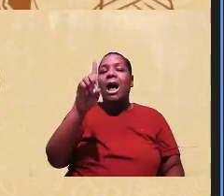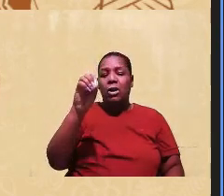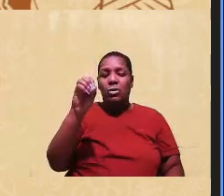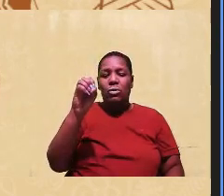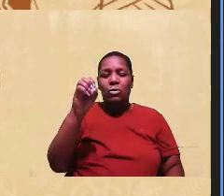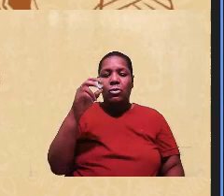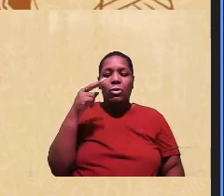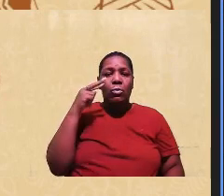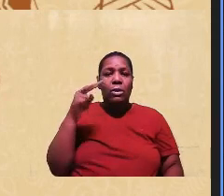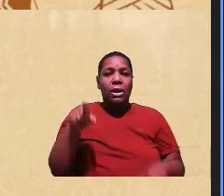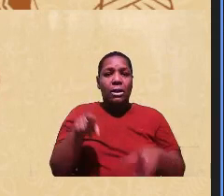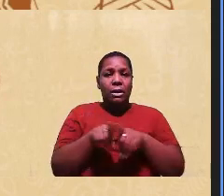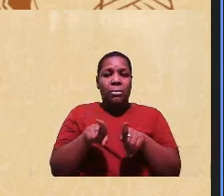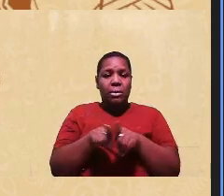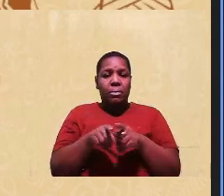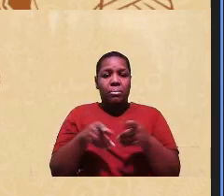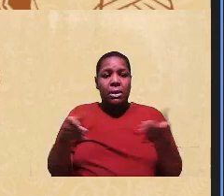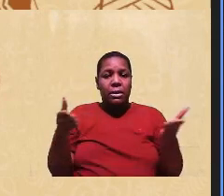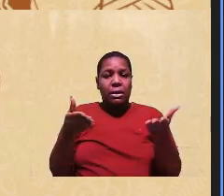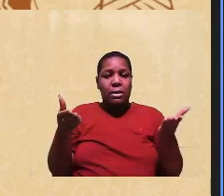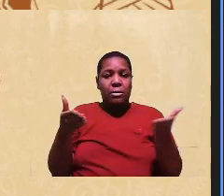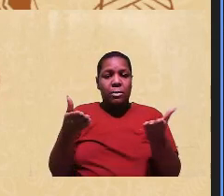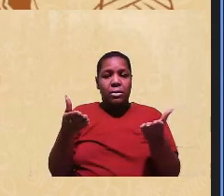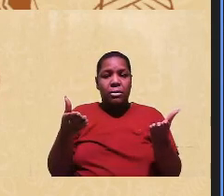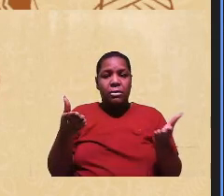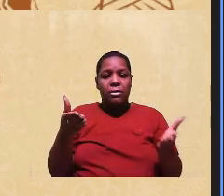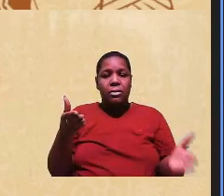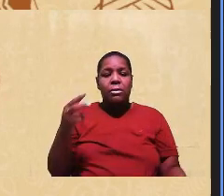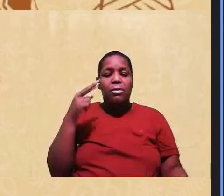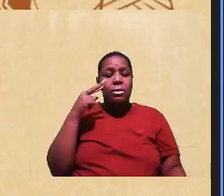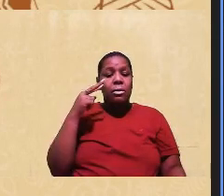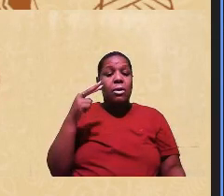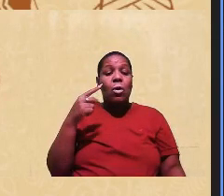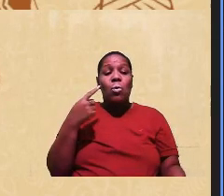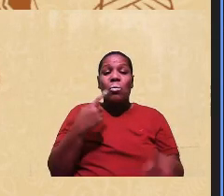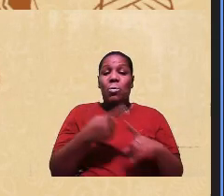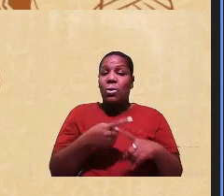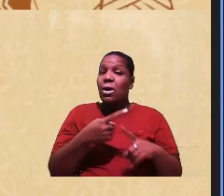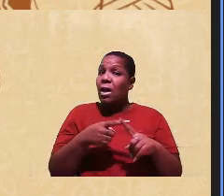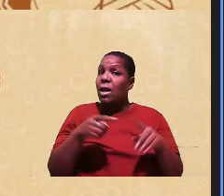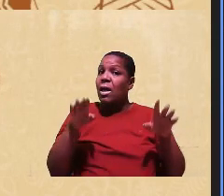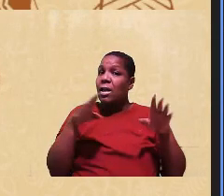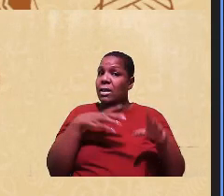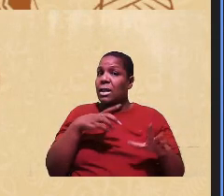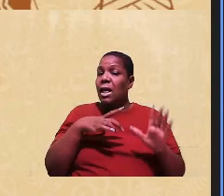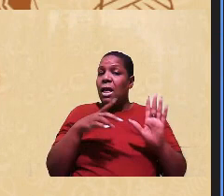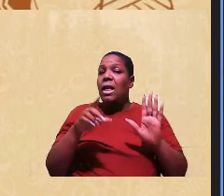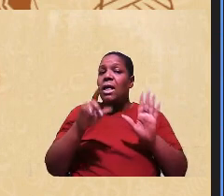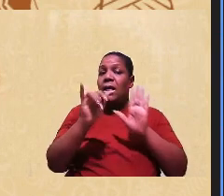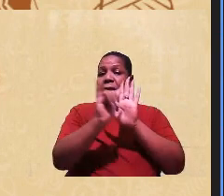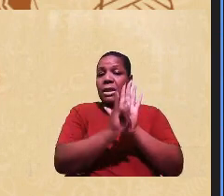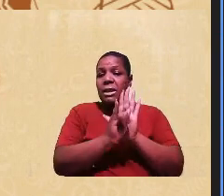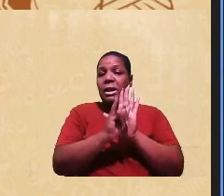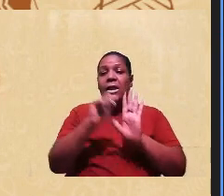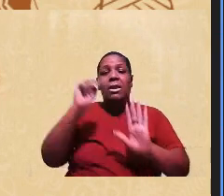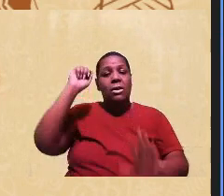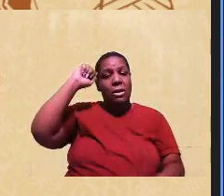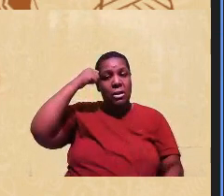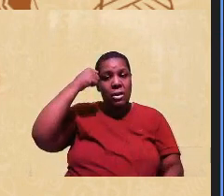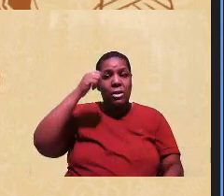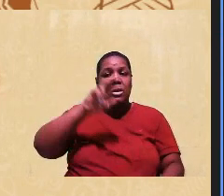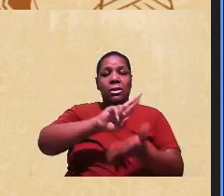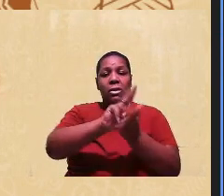categoria de preto e pardo por conta das bancas de heteroidentificação. Então, muito importante grifar